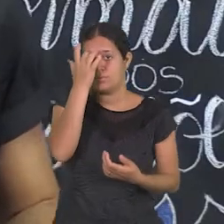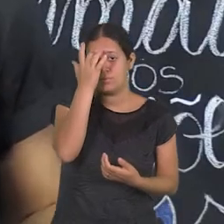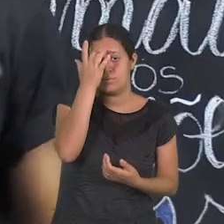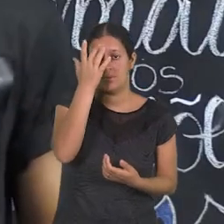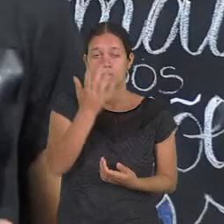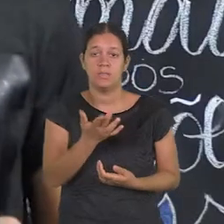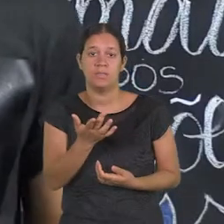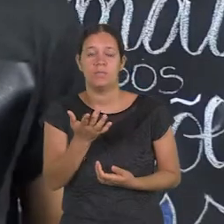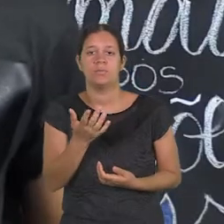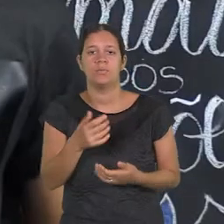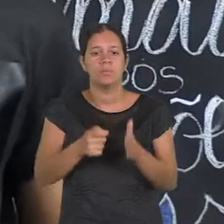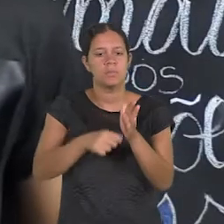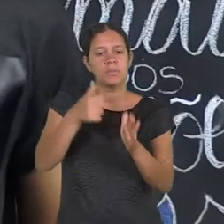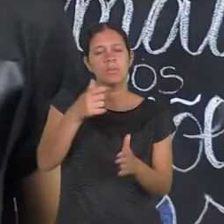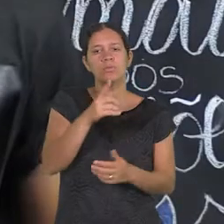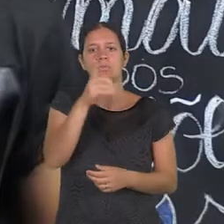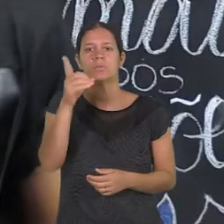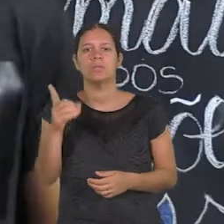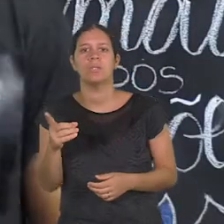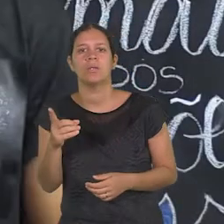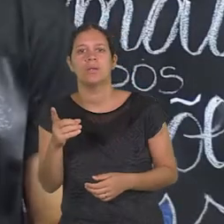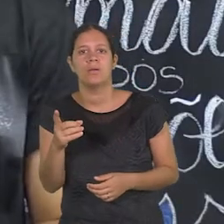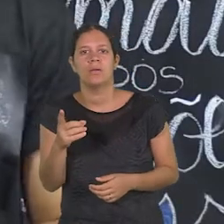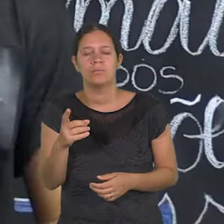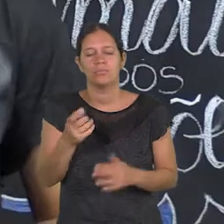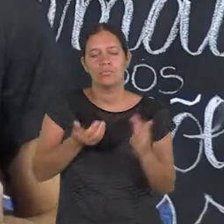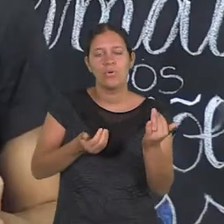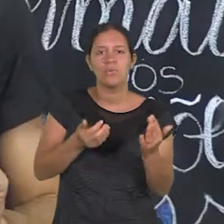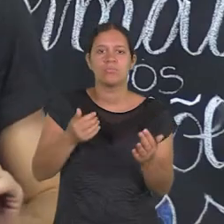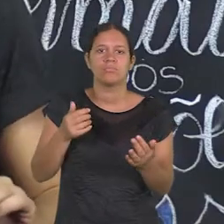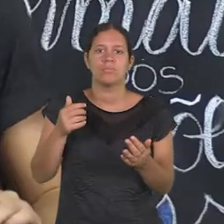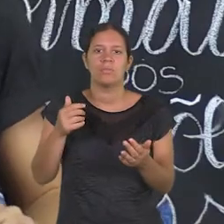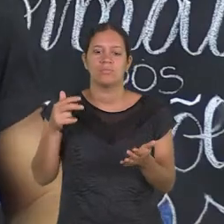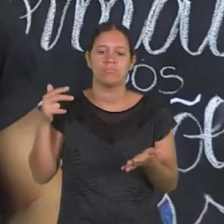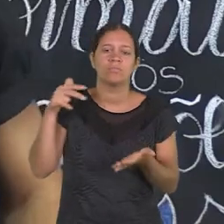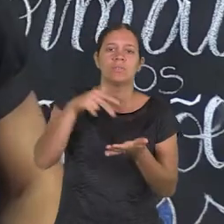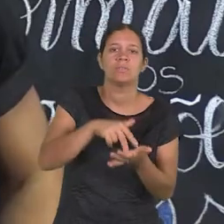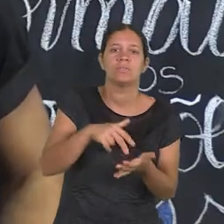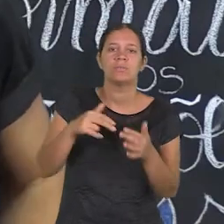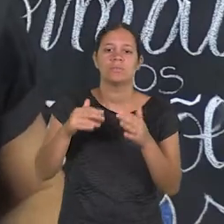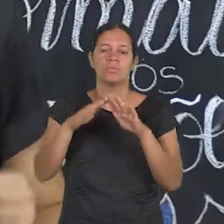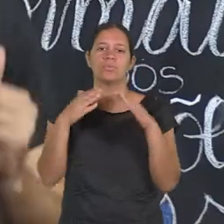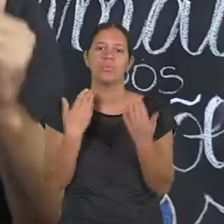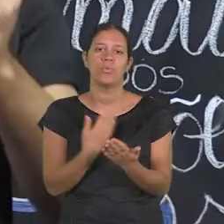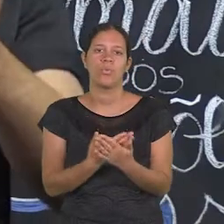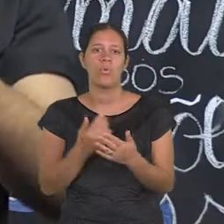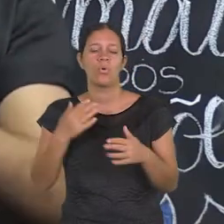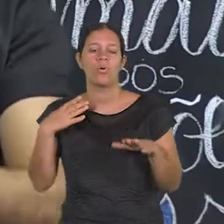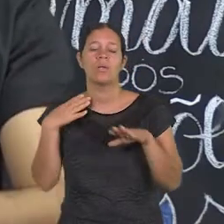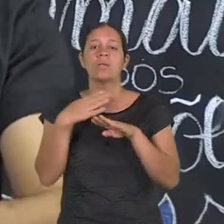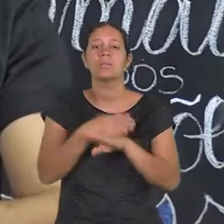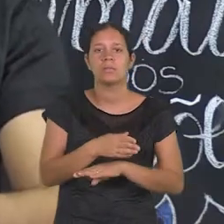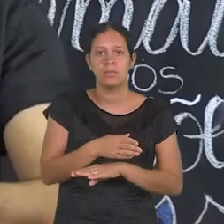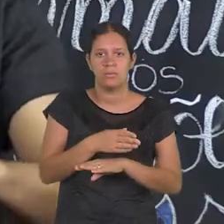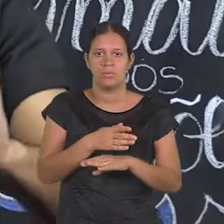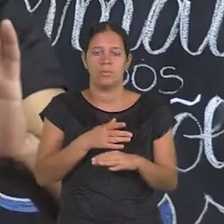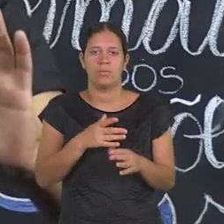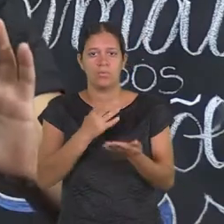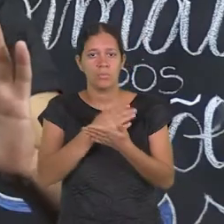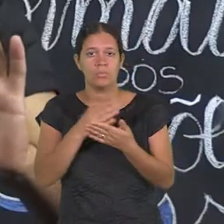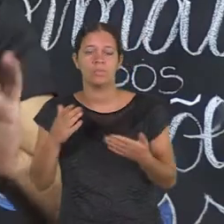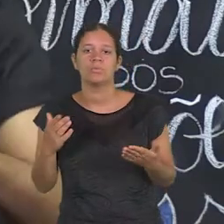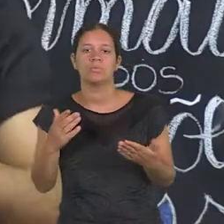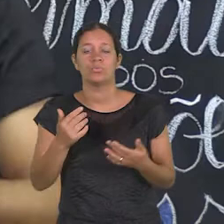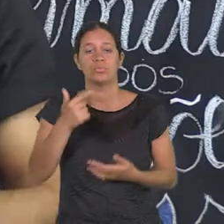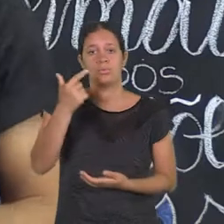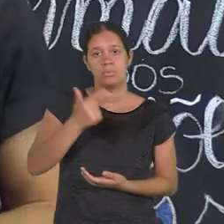tirinha simples de um garoto que está indo no primeiro dia na escola e a gente vê no primeiro quadrinho a imagem dele entrando nesta instituição. É